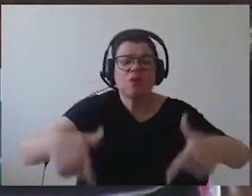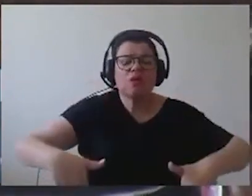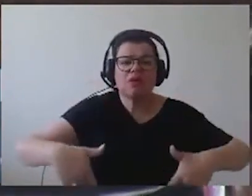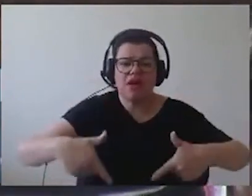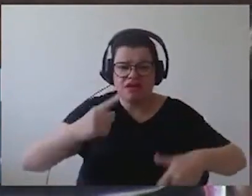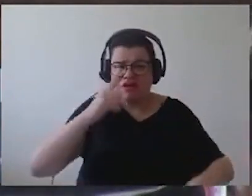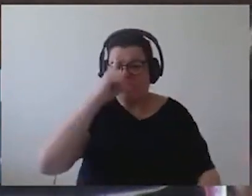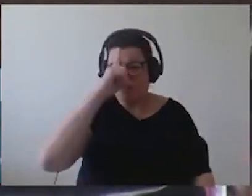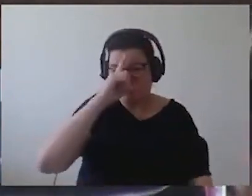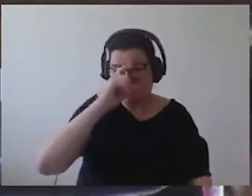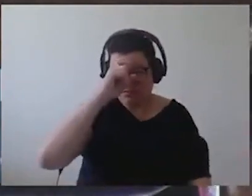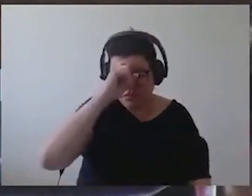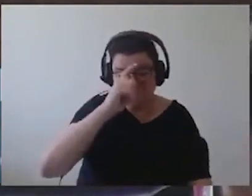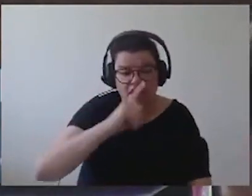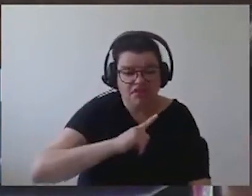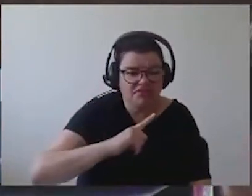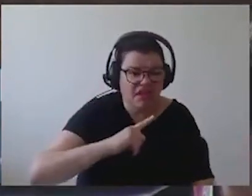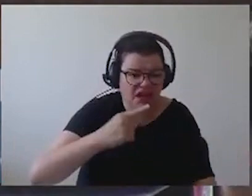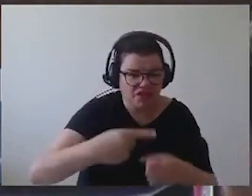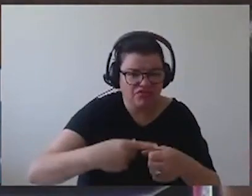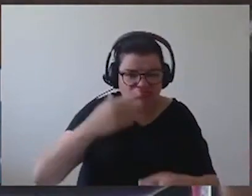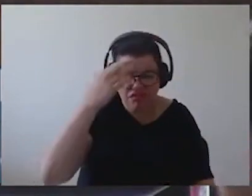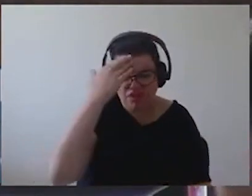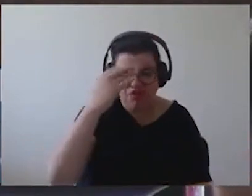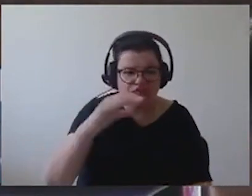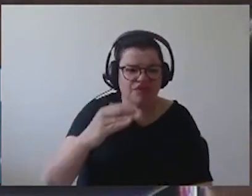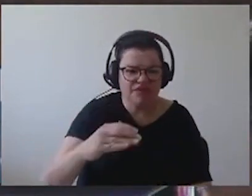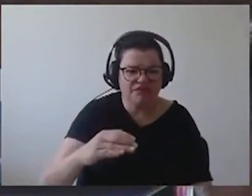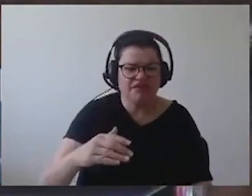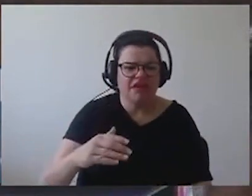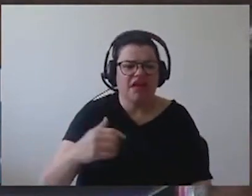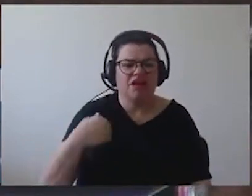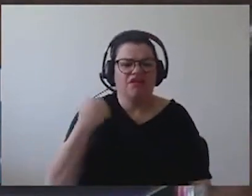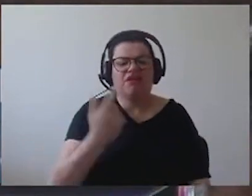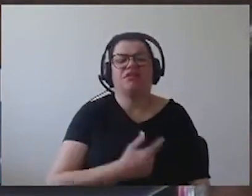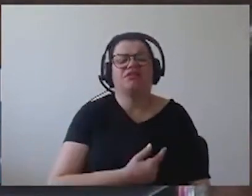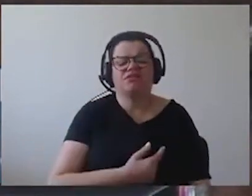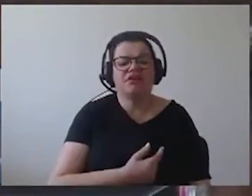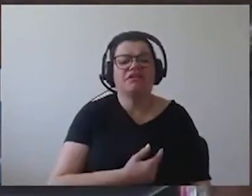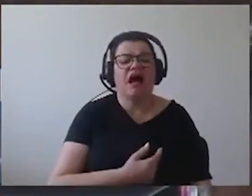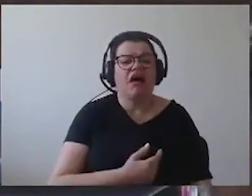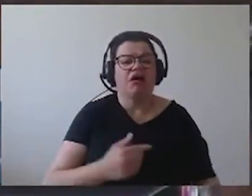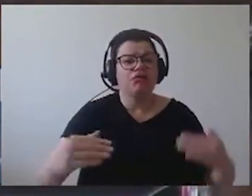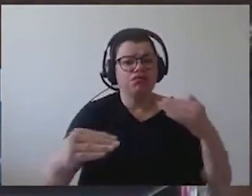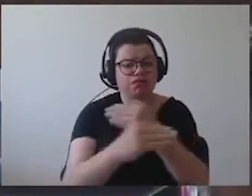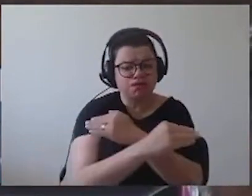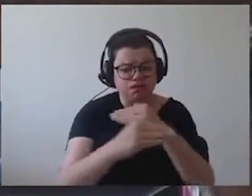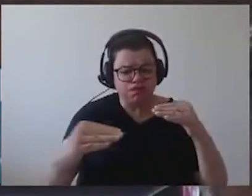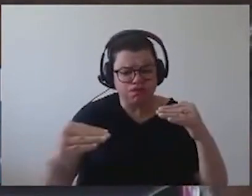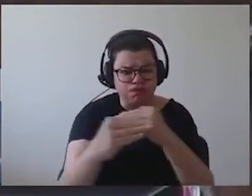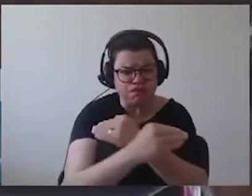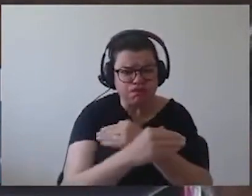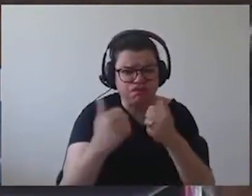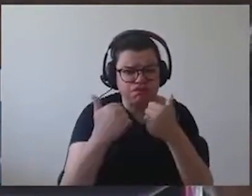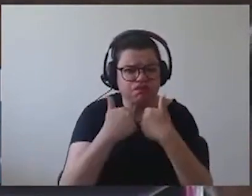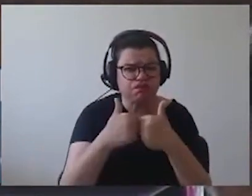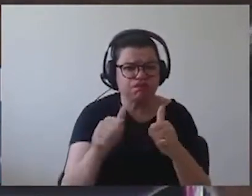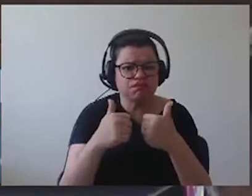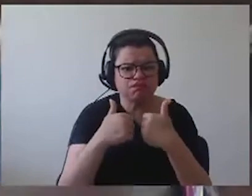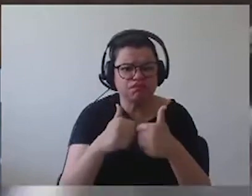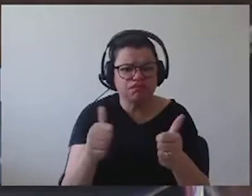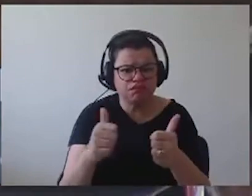Então, sabe o que norteia esta linha, a sua existência? Não dá para a gente falar simplesmente de lucro